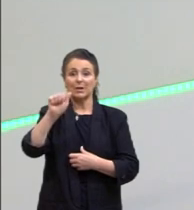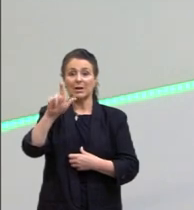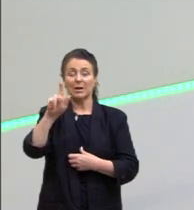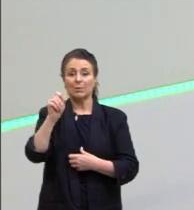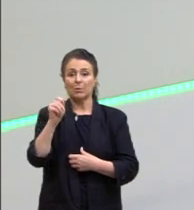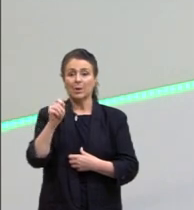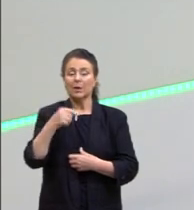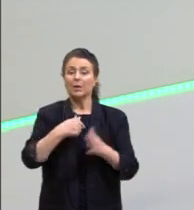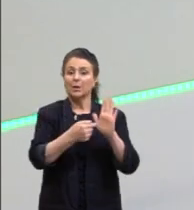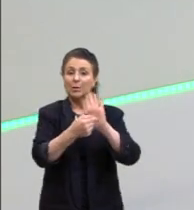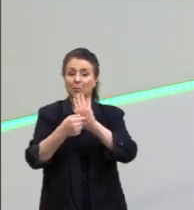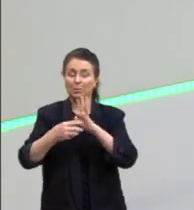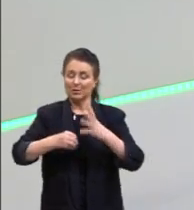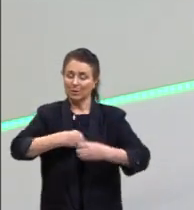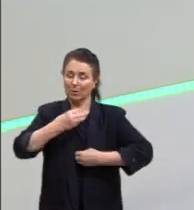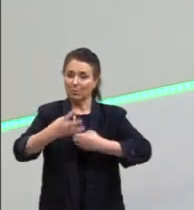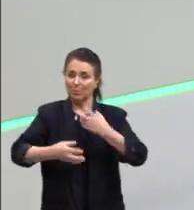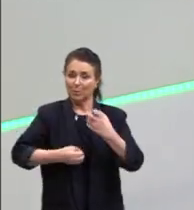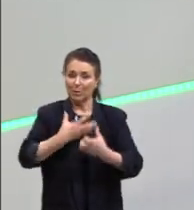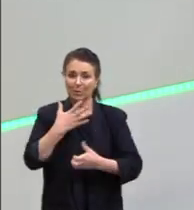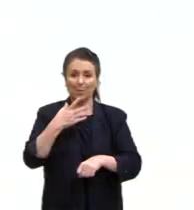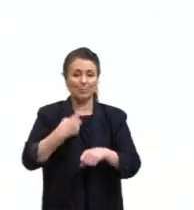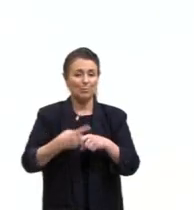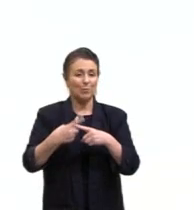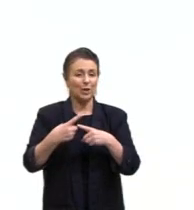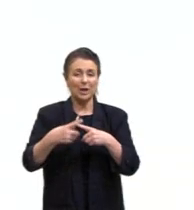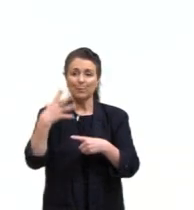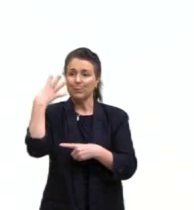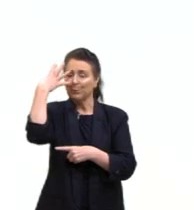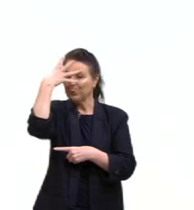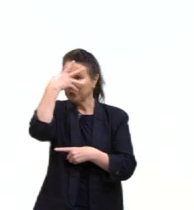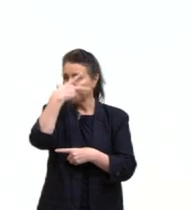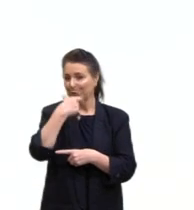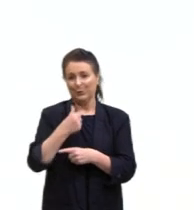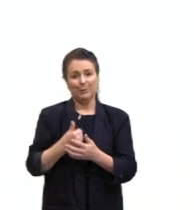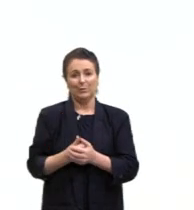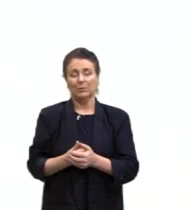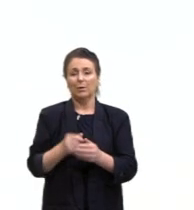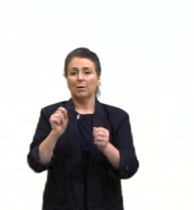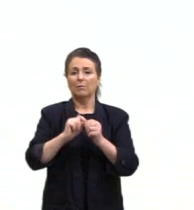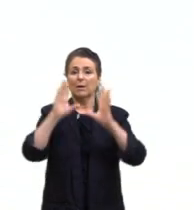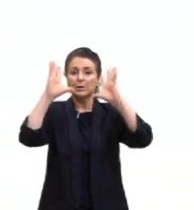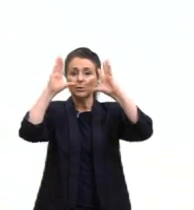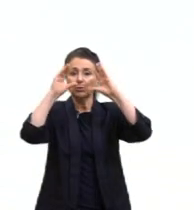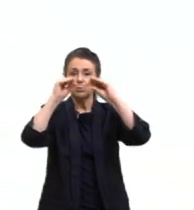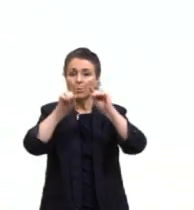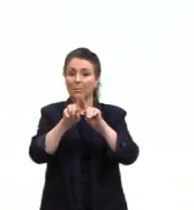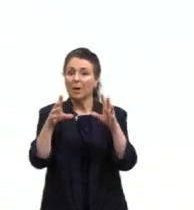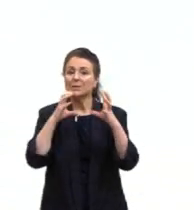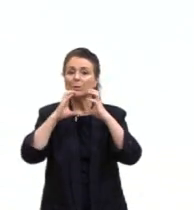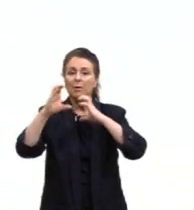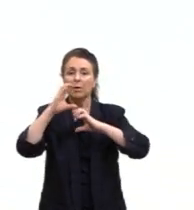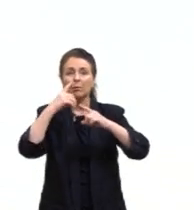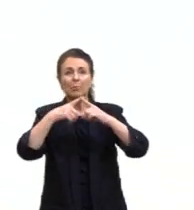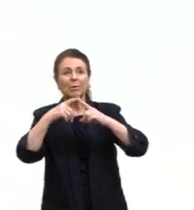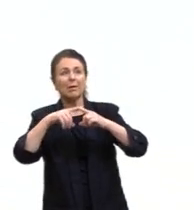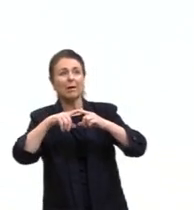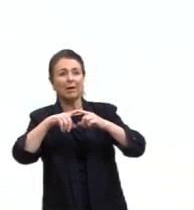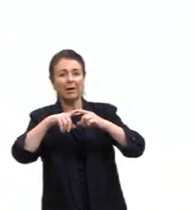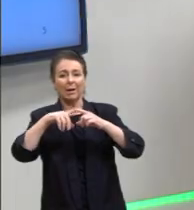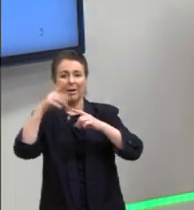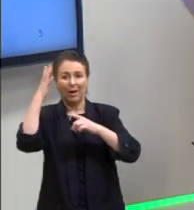esse poema porque ele é muito bonito, e eu vou ler aqui. Faz escuro, mas eu canto, porque amanhã vai chegar.